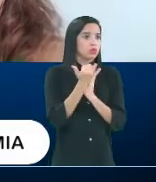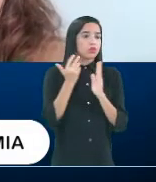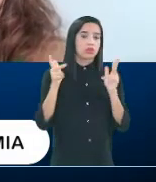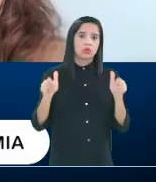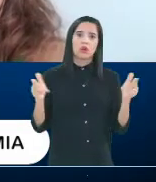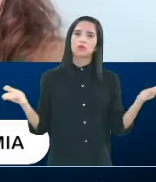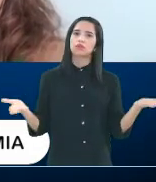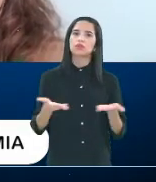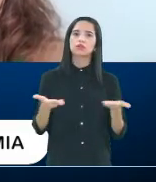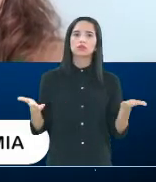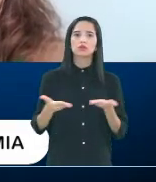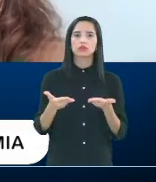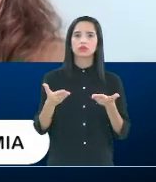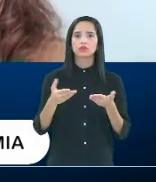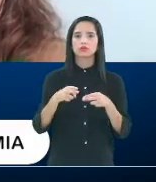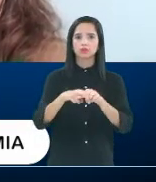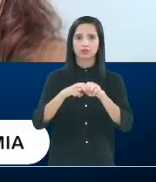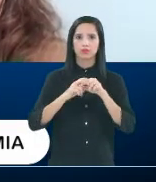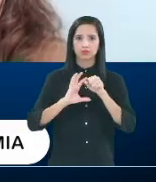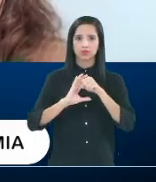da pandemia,